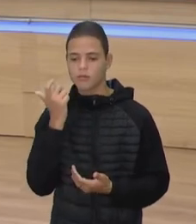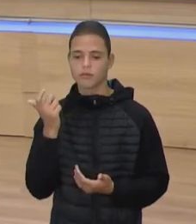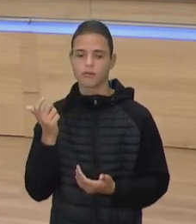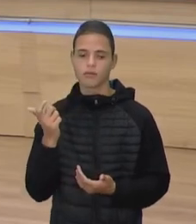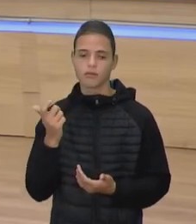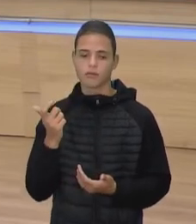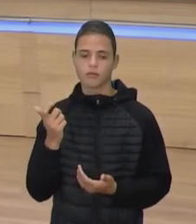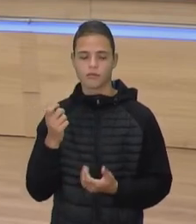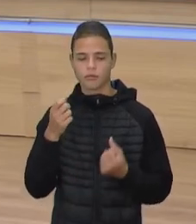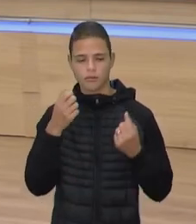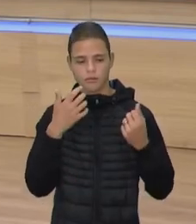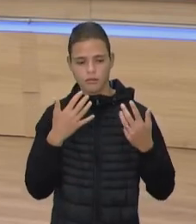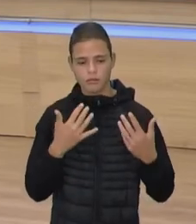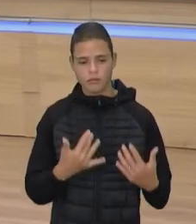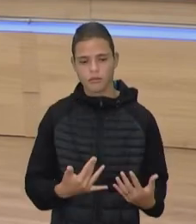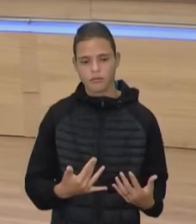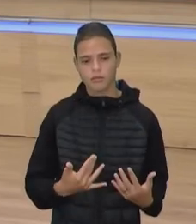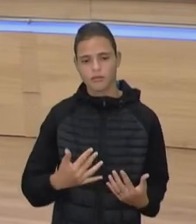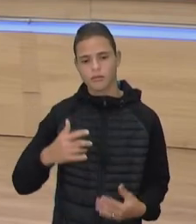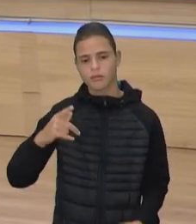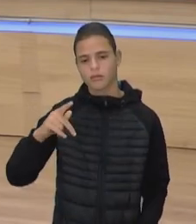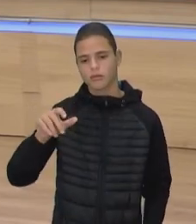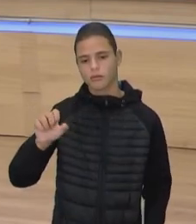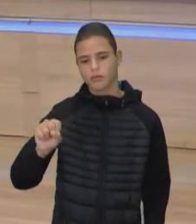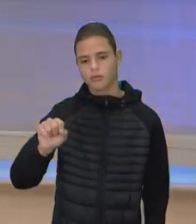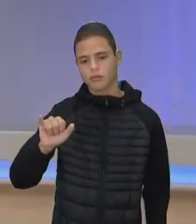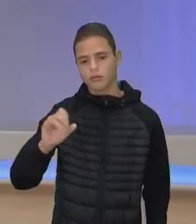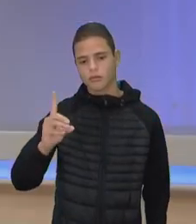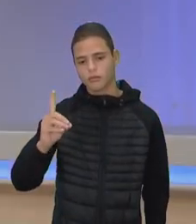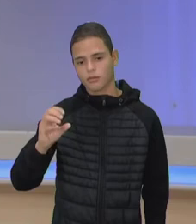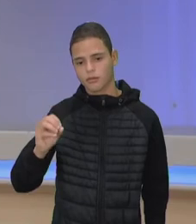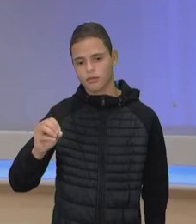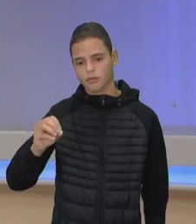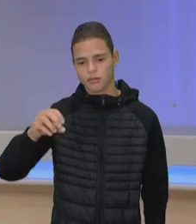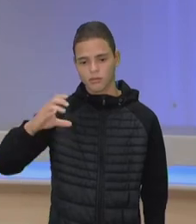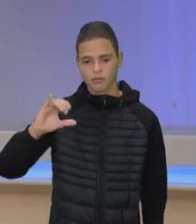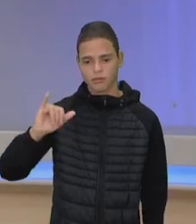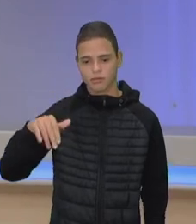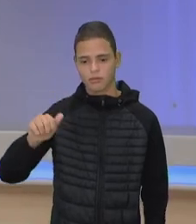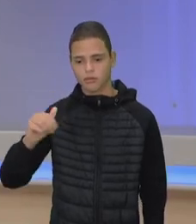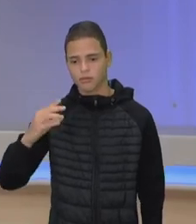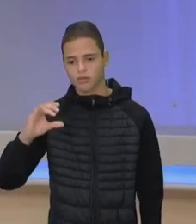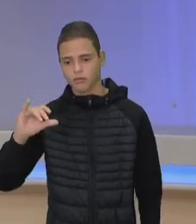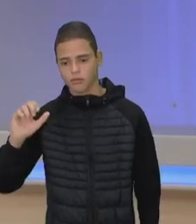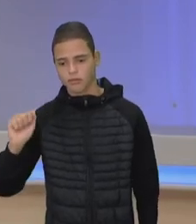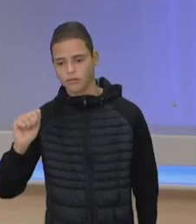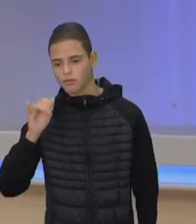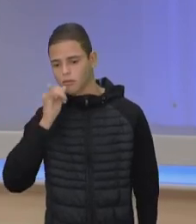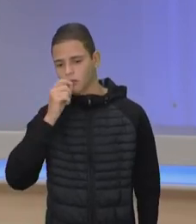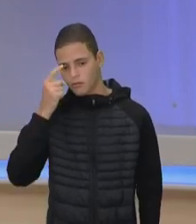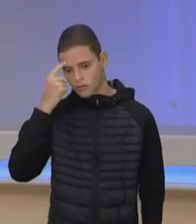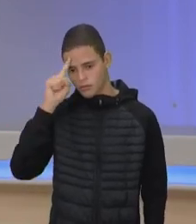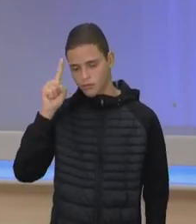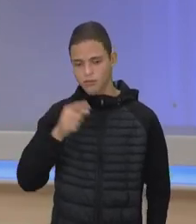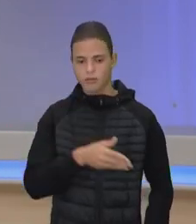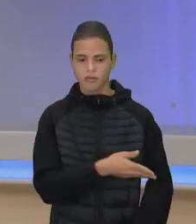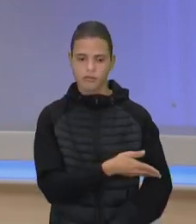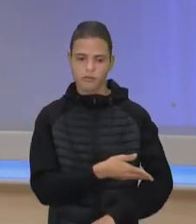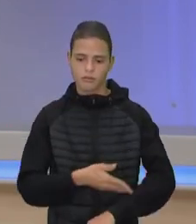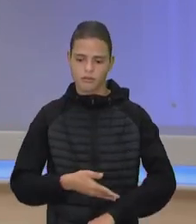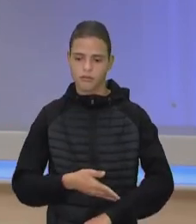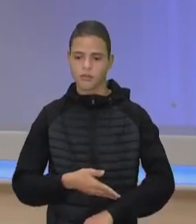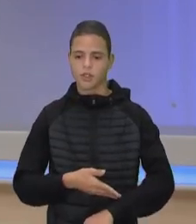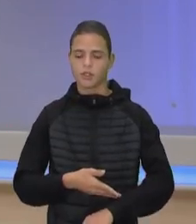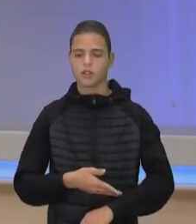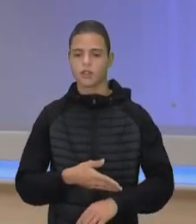mas também, então, é pseudociência, não é ciência, né? Essa ideia de que, por exemplo, a raça, né? Que é